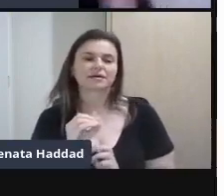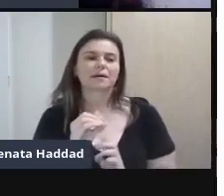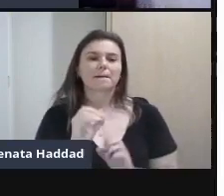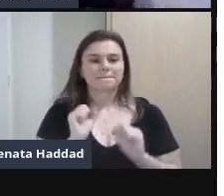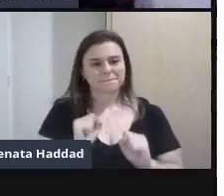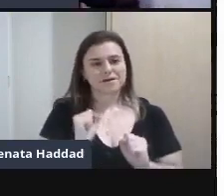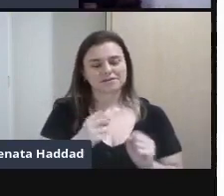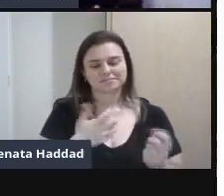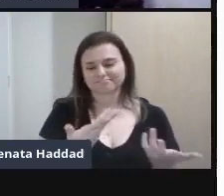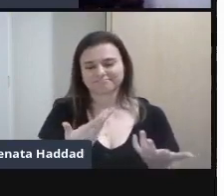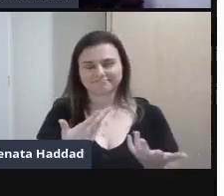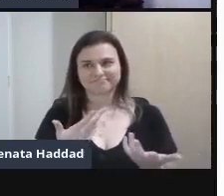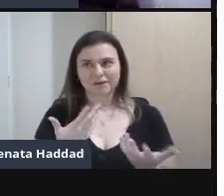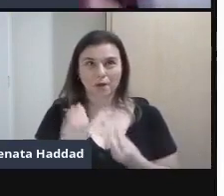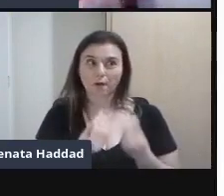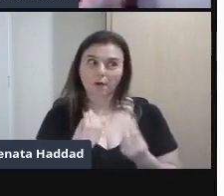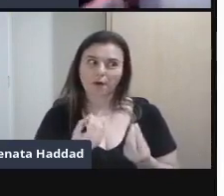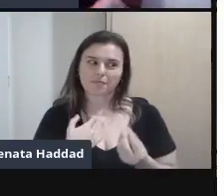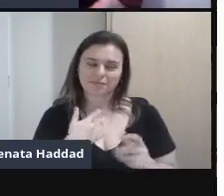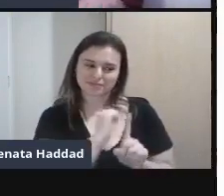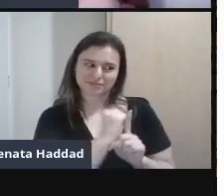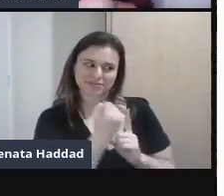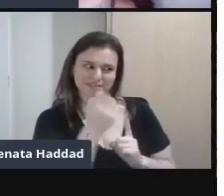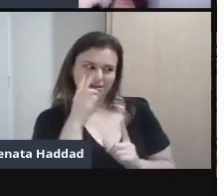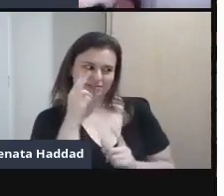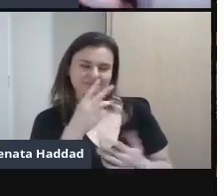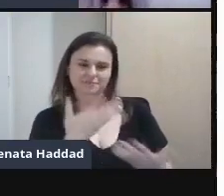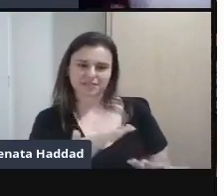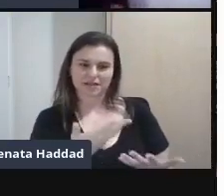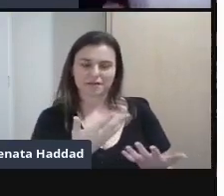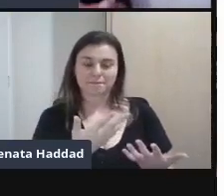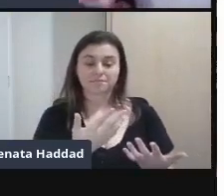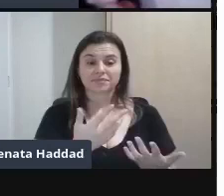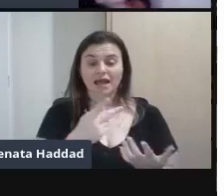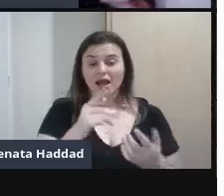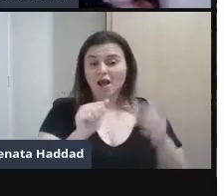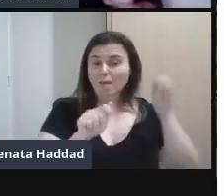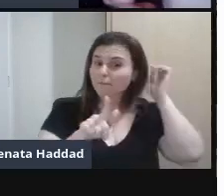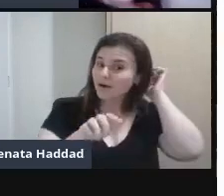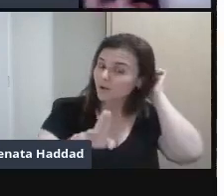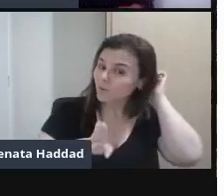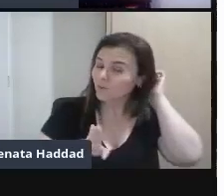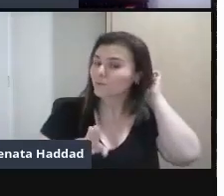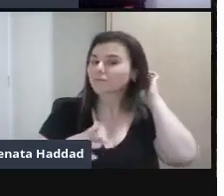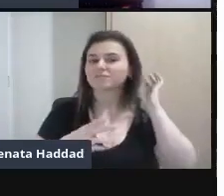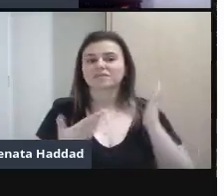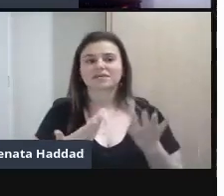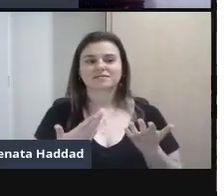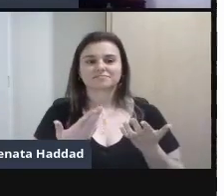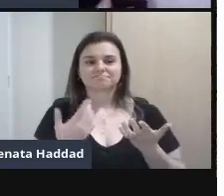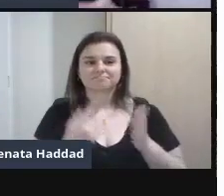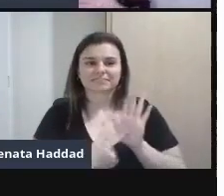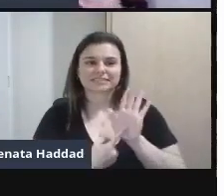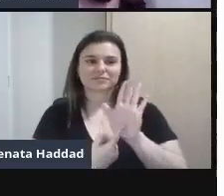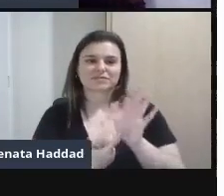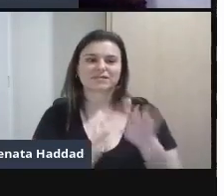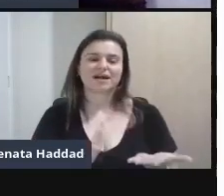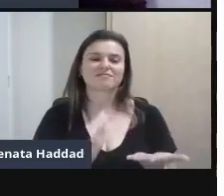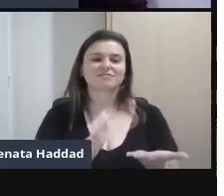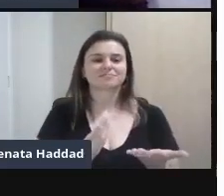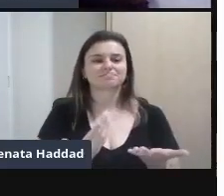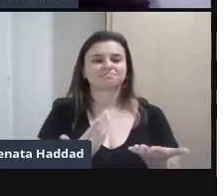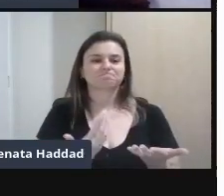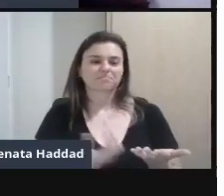Como isso era visto Pela sociedade Agora A Pagu Ela se expressava Pelas suas poesias E as suas